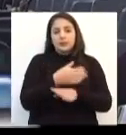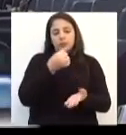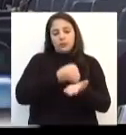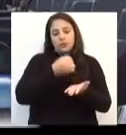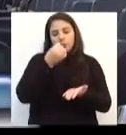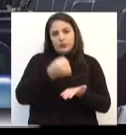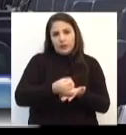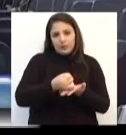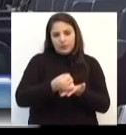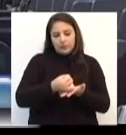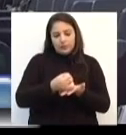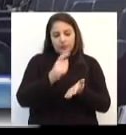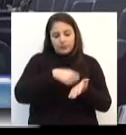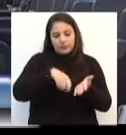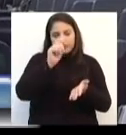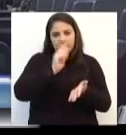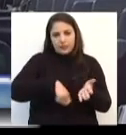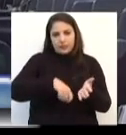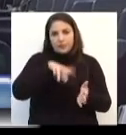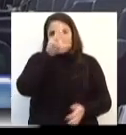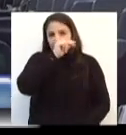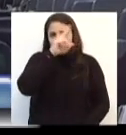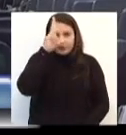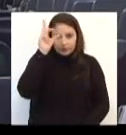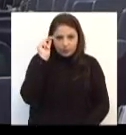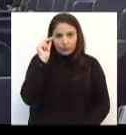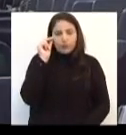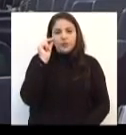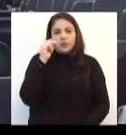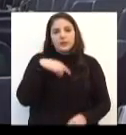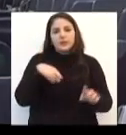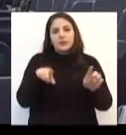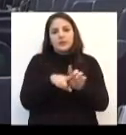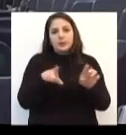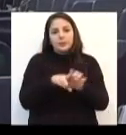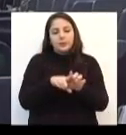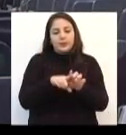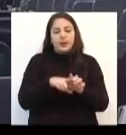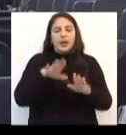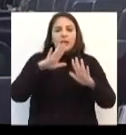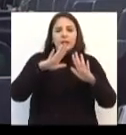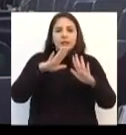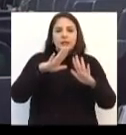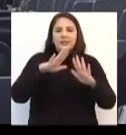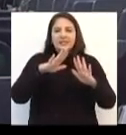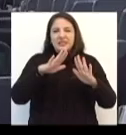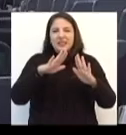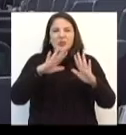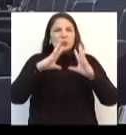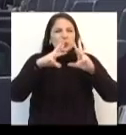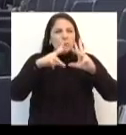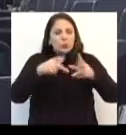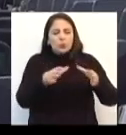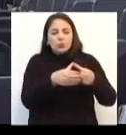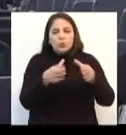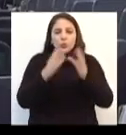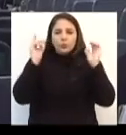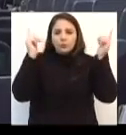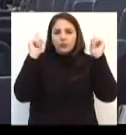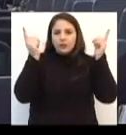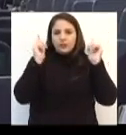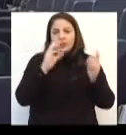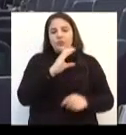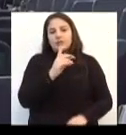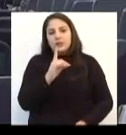contrato assinado pela Prefeitura, a Liga das Escolas de Samba, o CDL, e tem ali erros